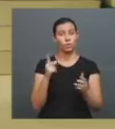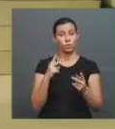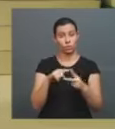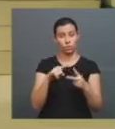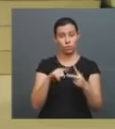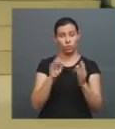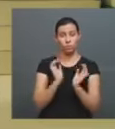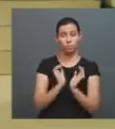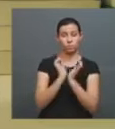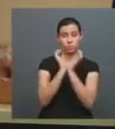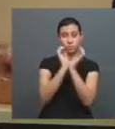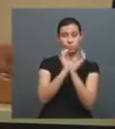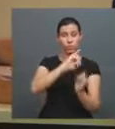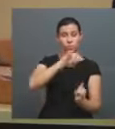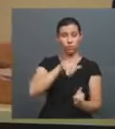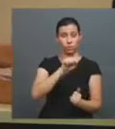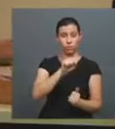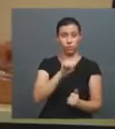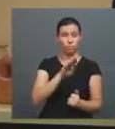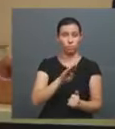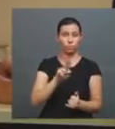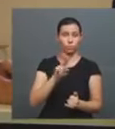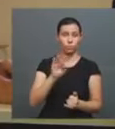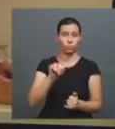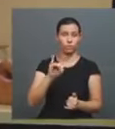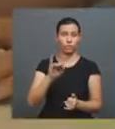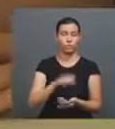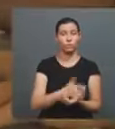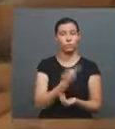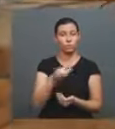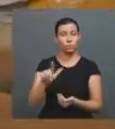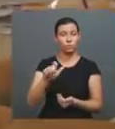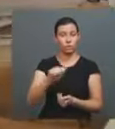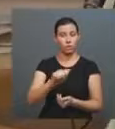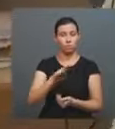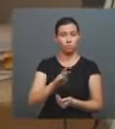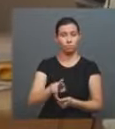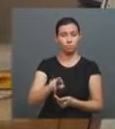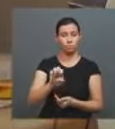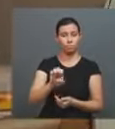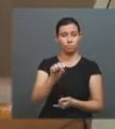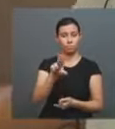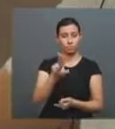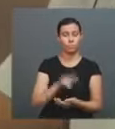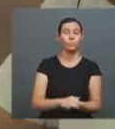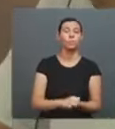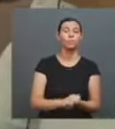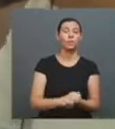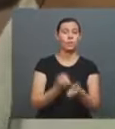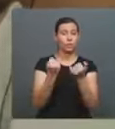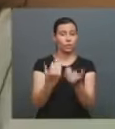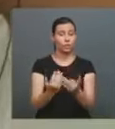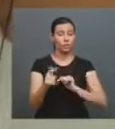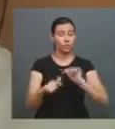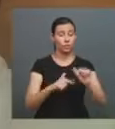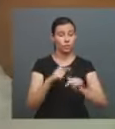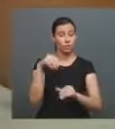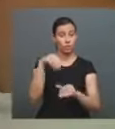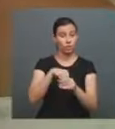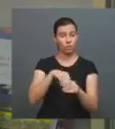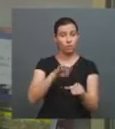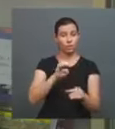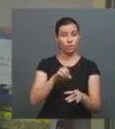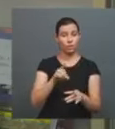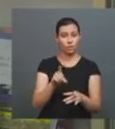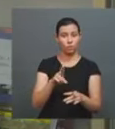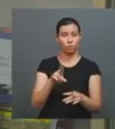livro sobre educação. O trabalho aqui é uma possibilidade para que estudos desenvolvidos na universidade sejam publicados.